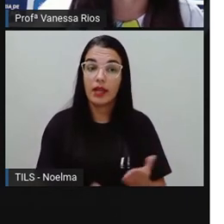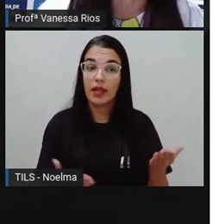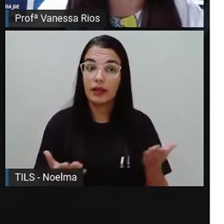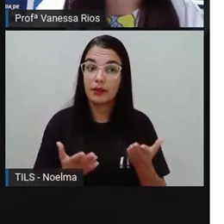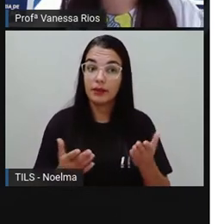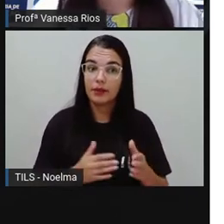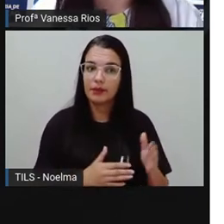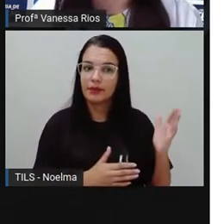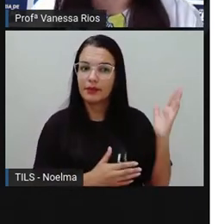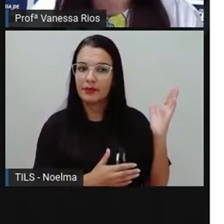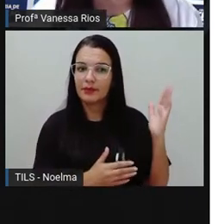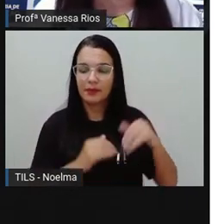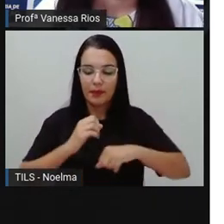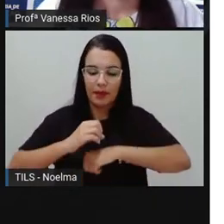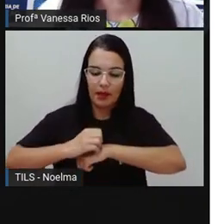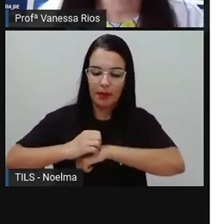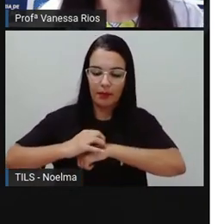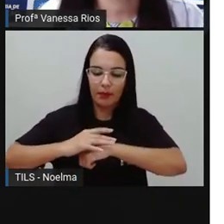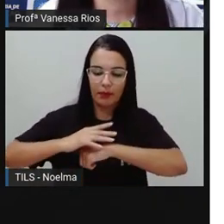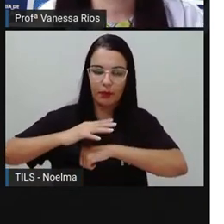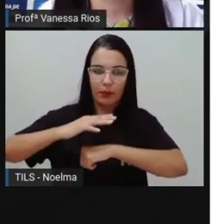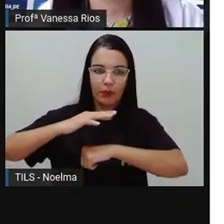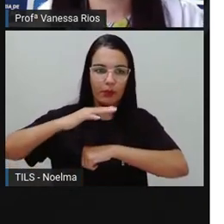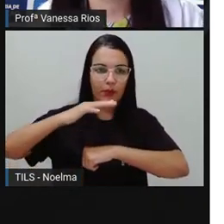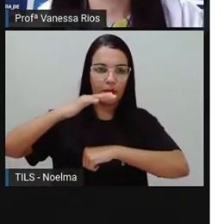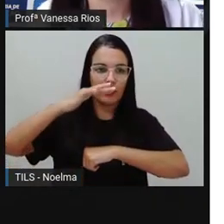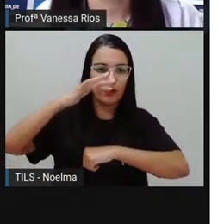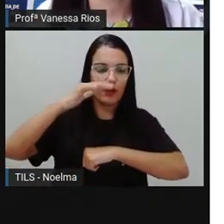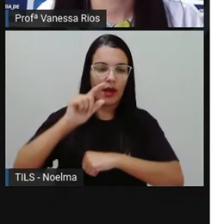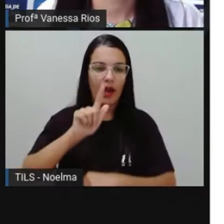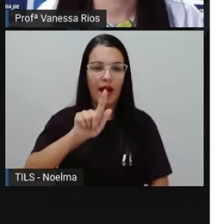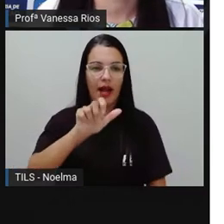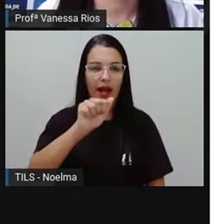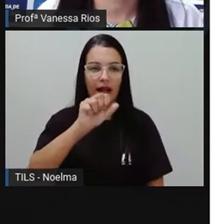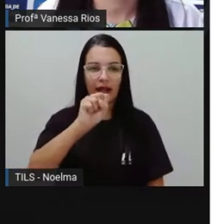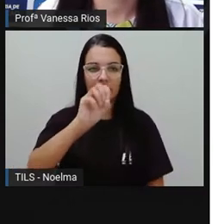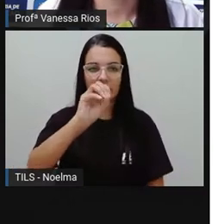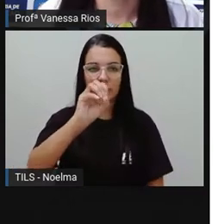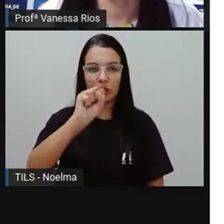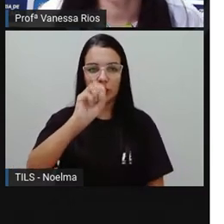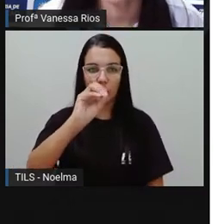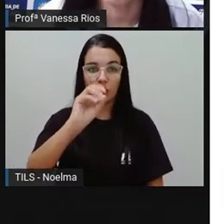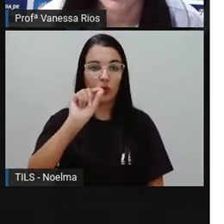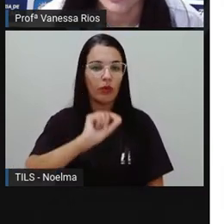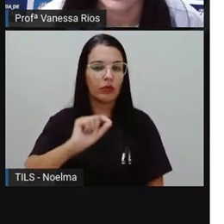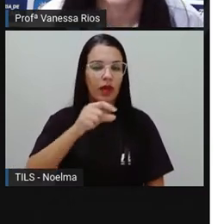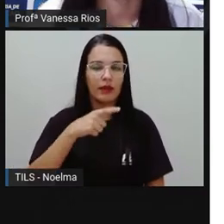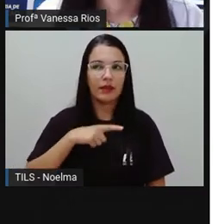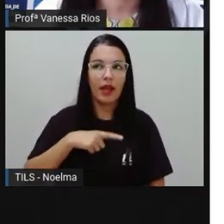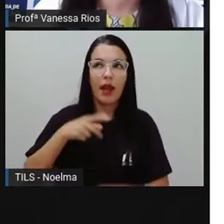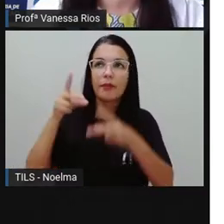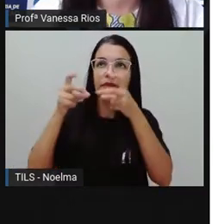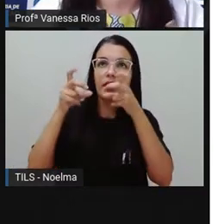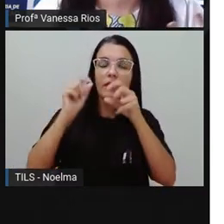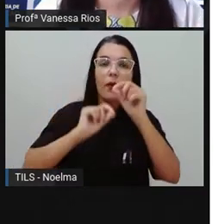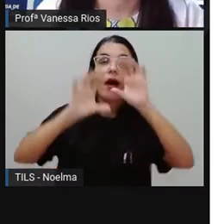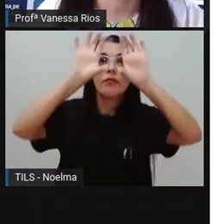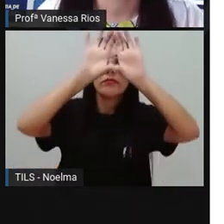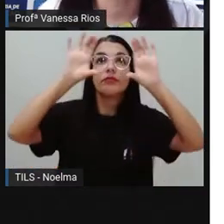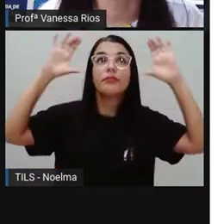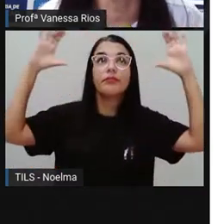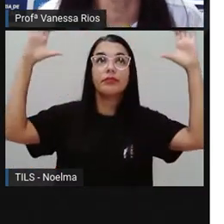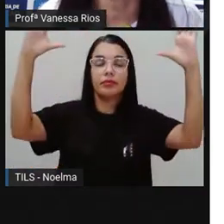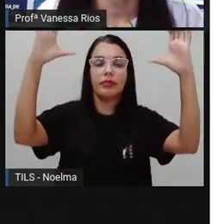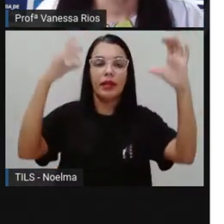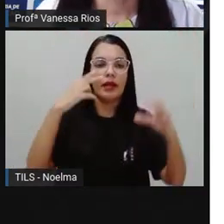No estado gasoso. A água no estado gasoso pode ser observada na atmosfera, né, na forma aí de